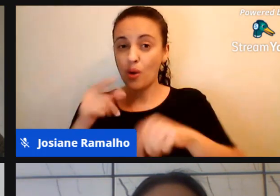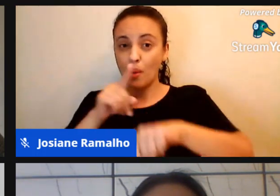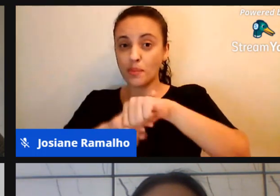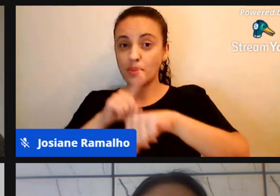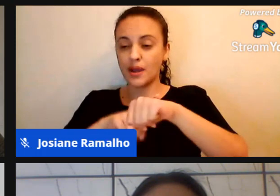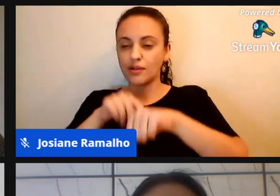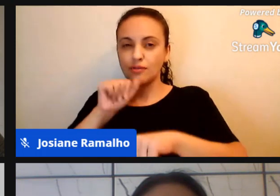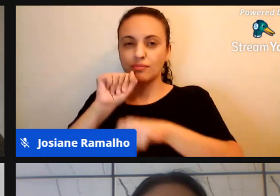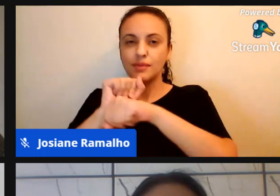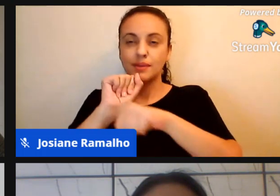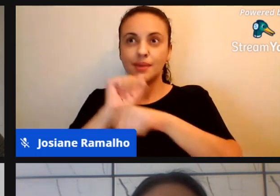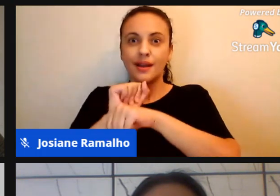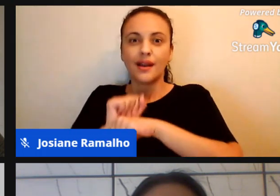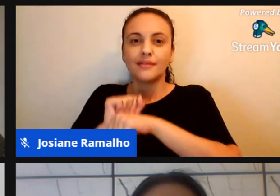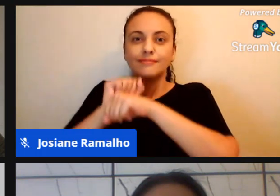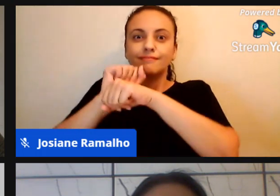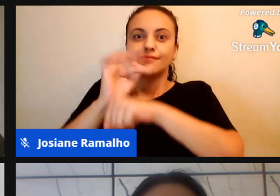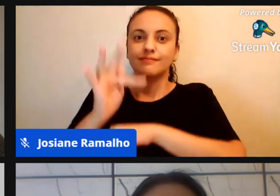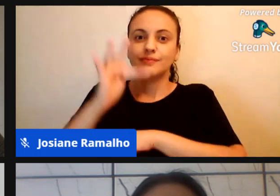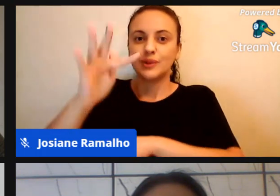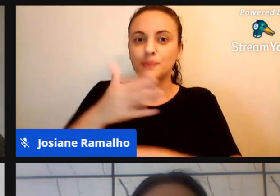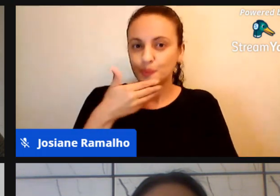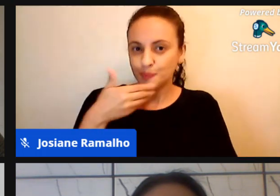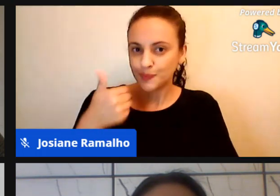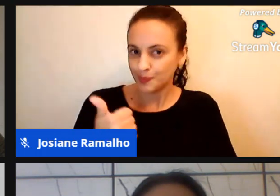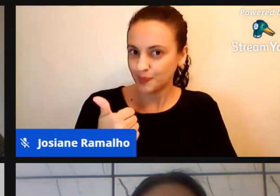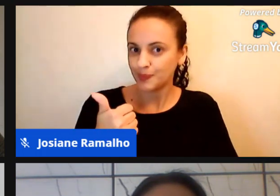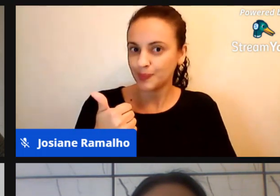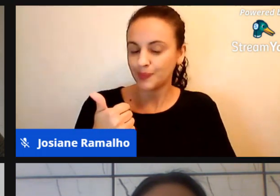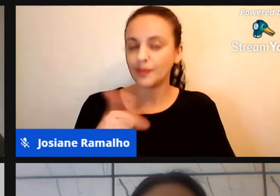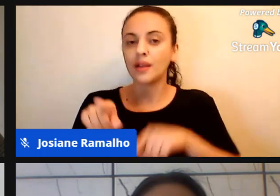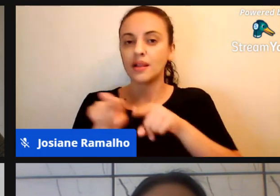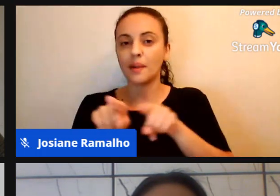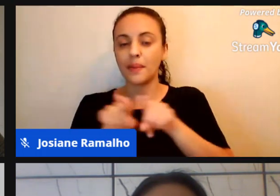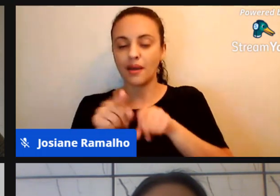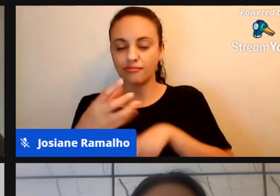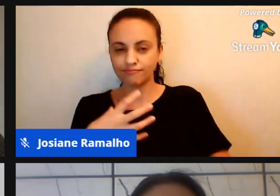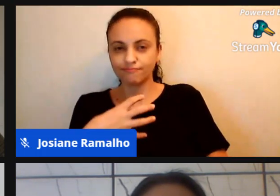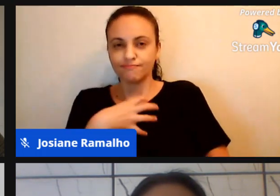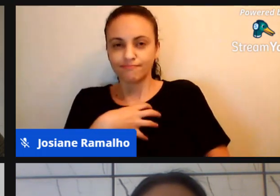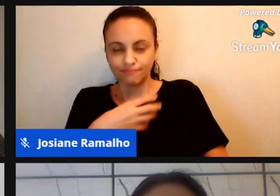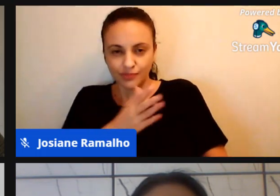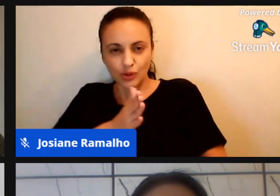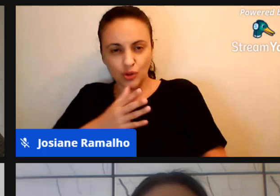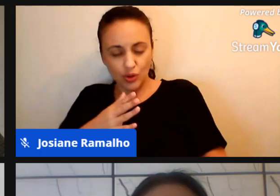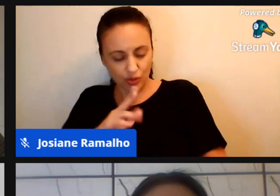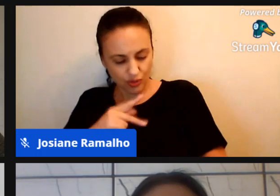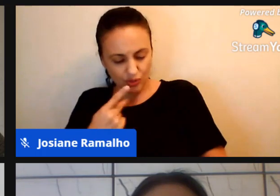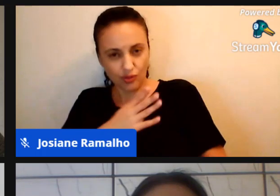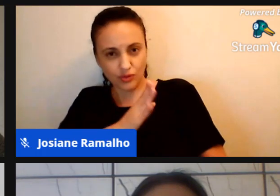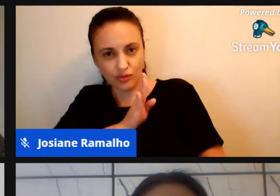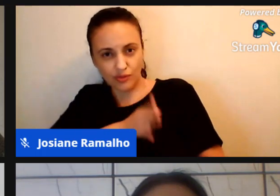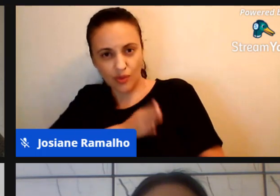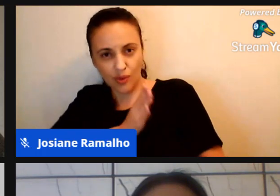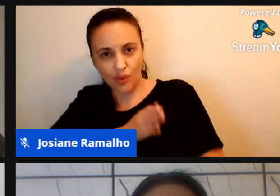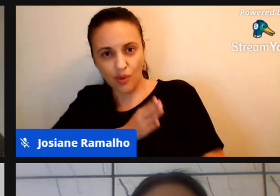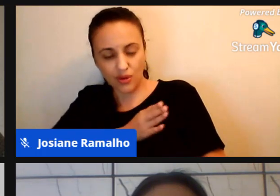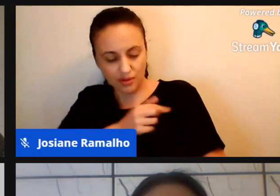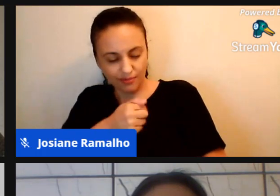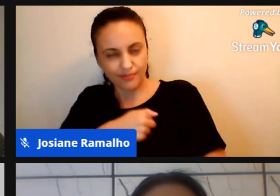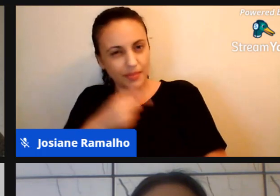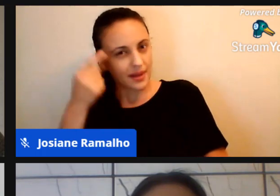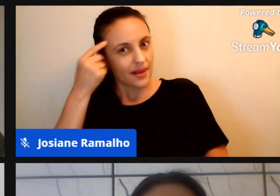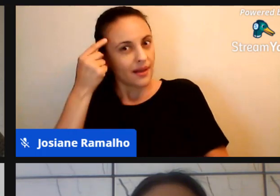nós precisamos esperançar, e colocarmos no nosso coração que esse momento, ele vai